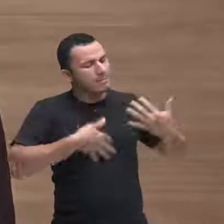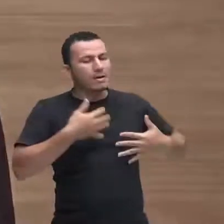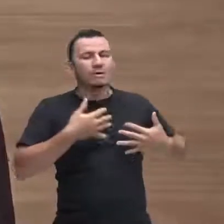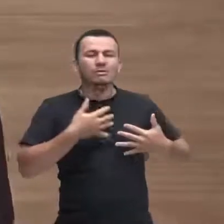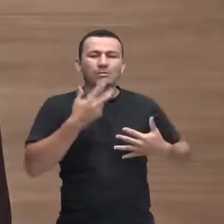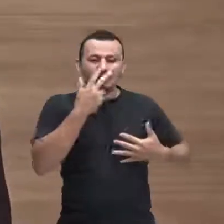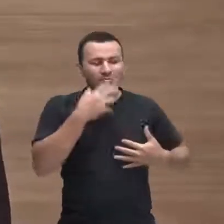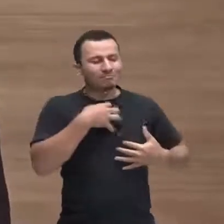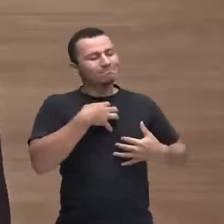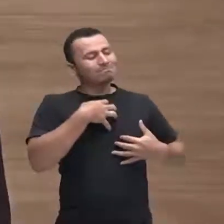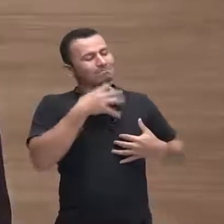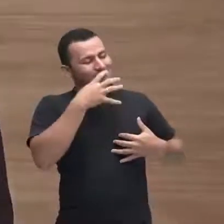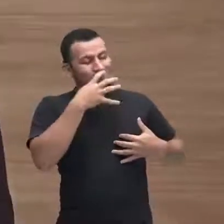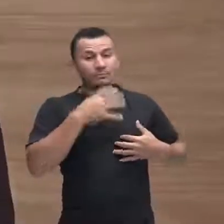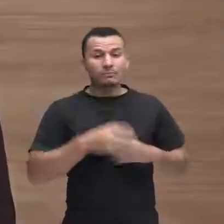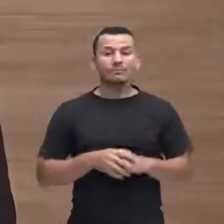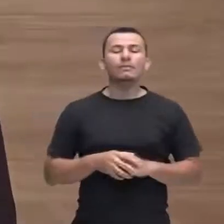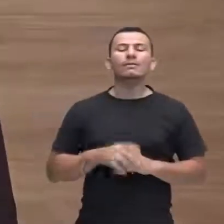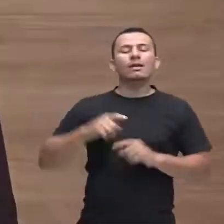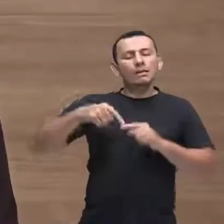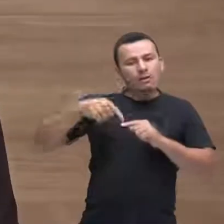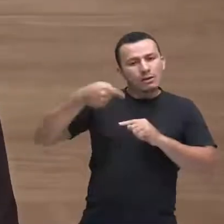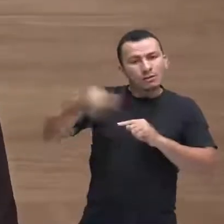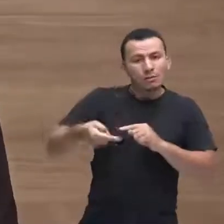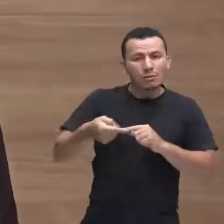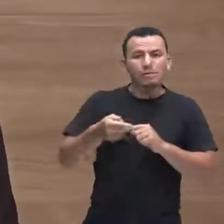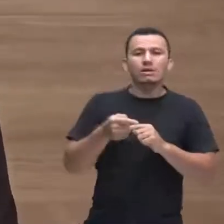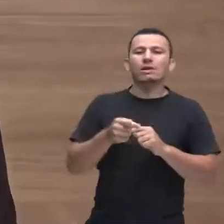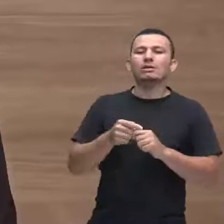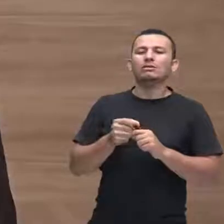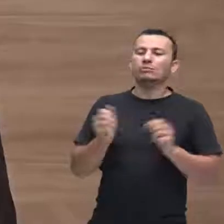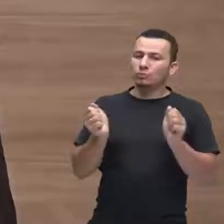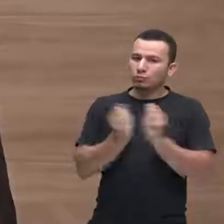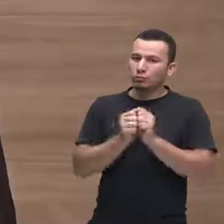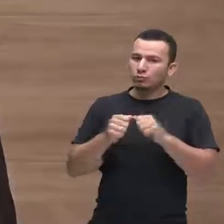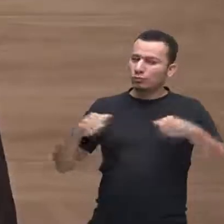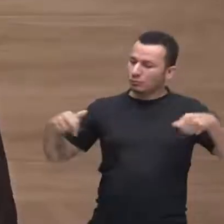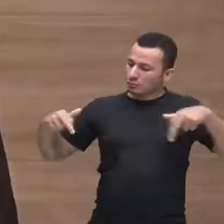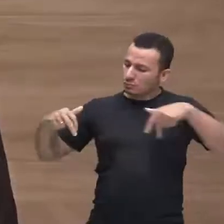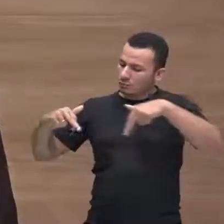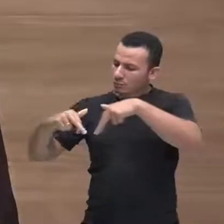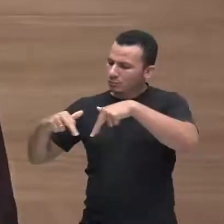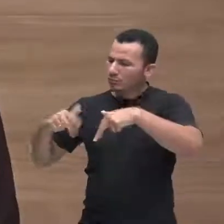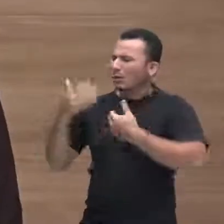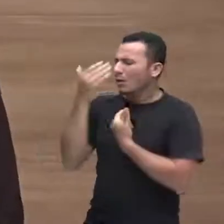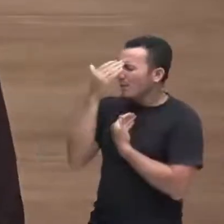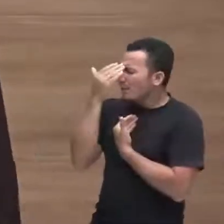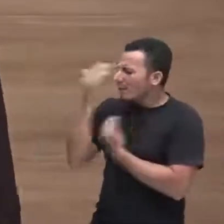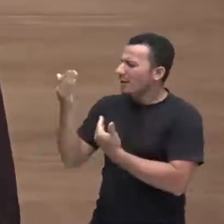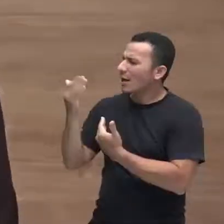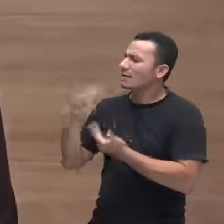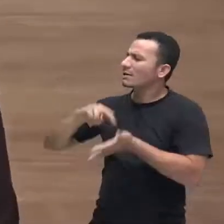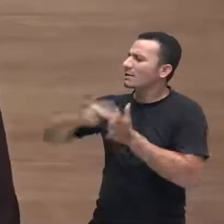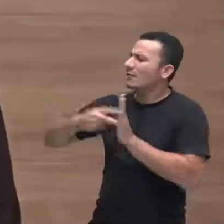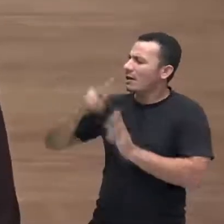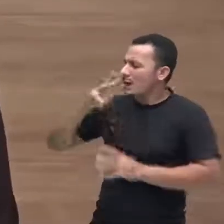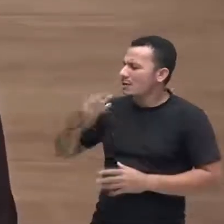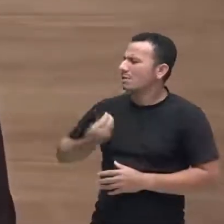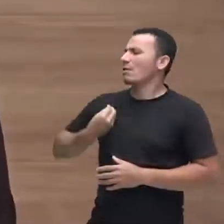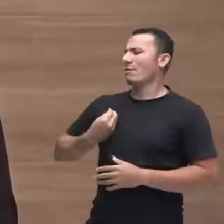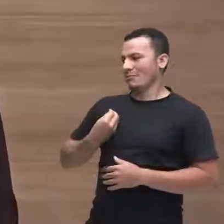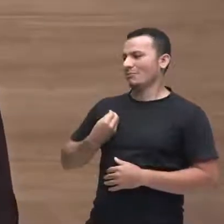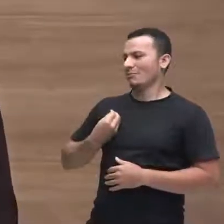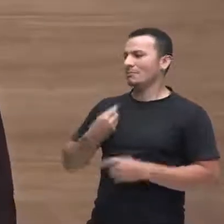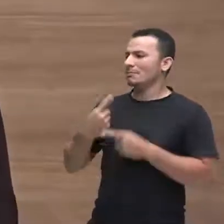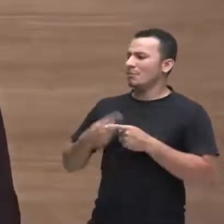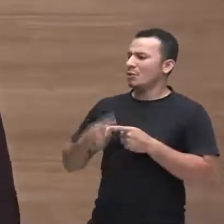E, no dia seguinte, ela chega para Paulo e diz assim, você me salvou. Você me salvou porque eu já